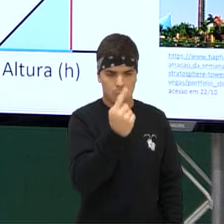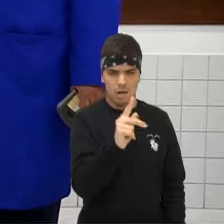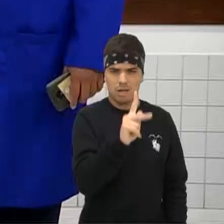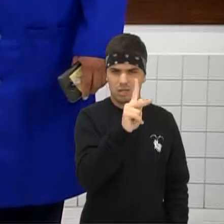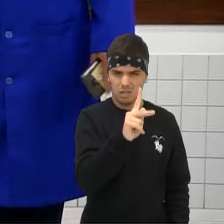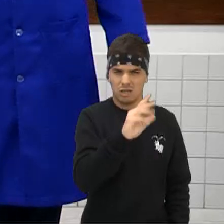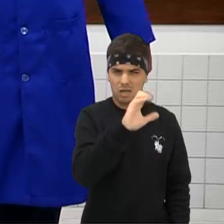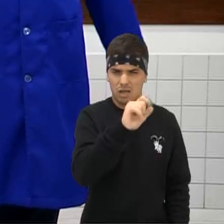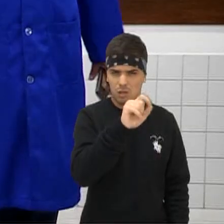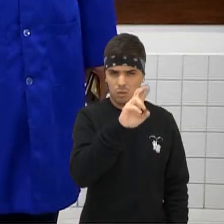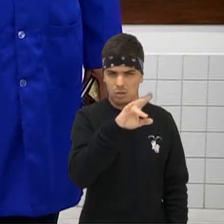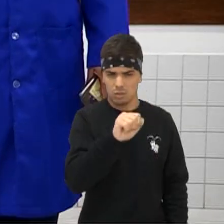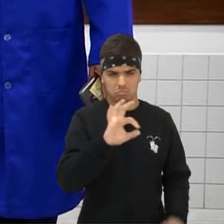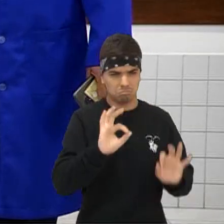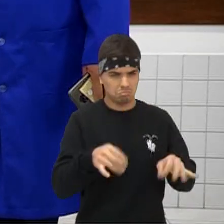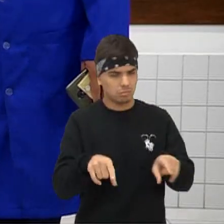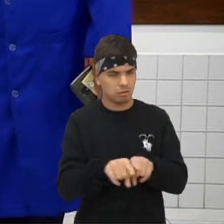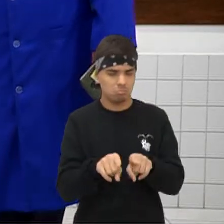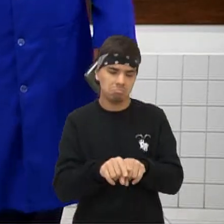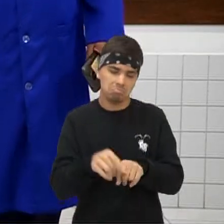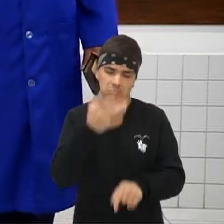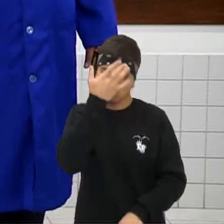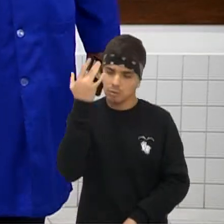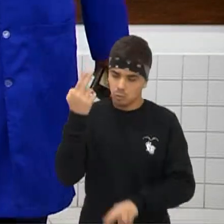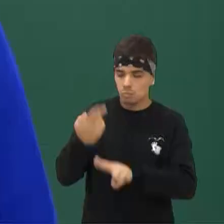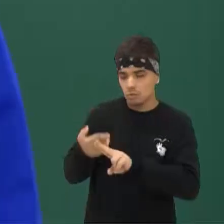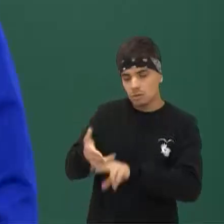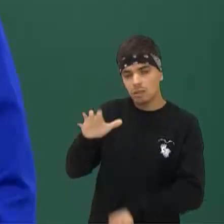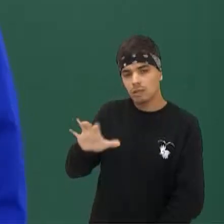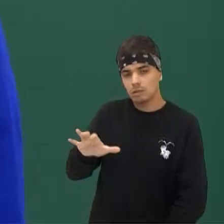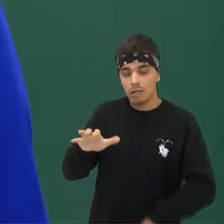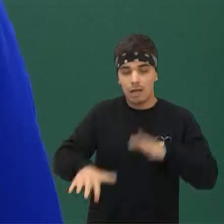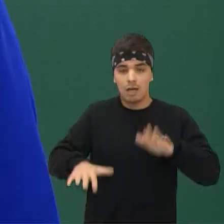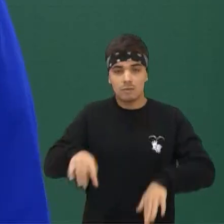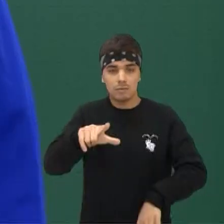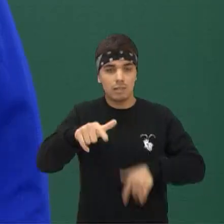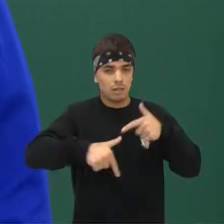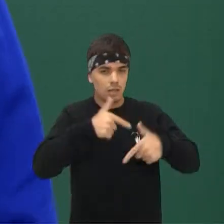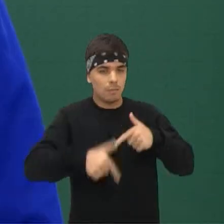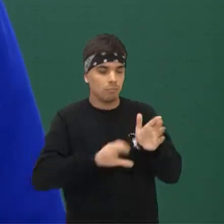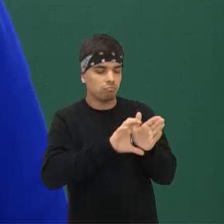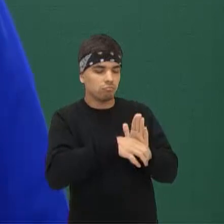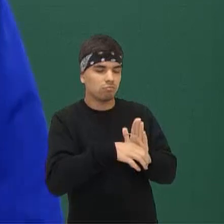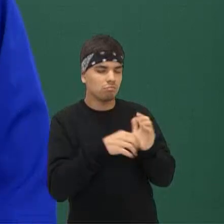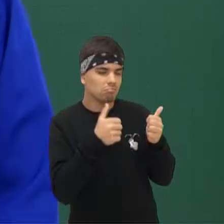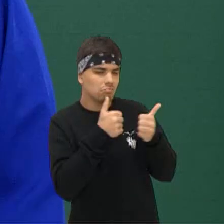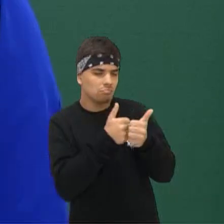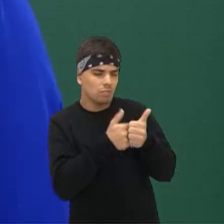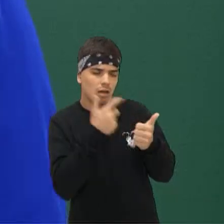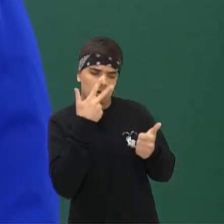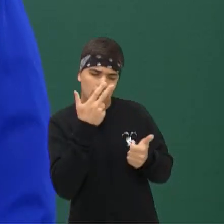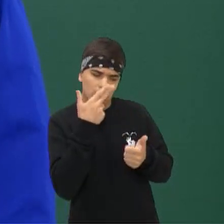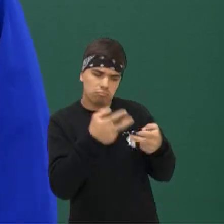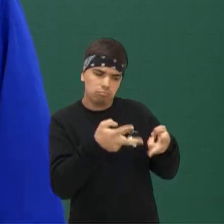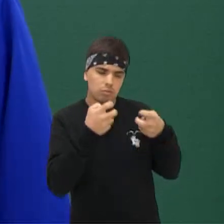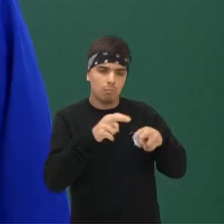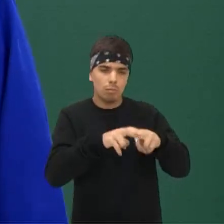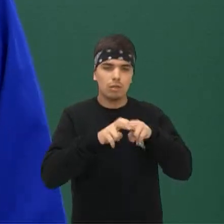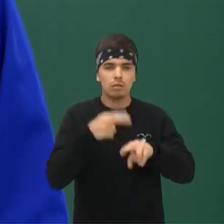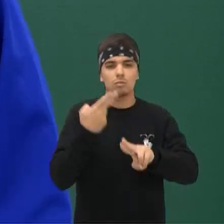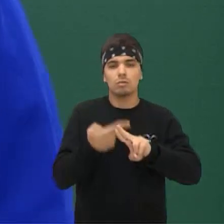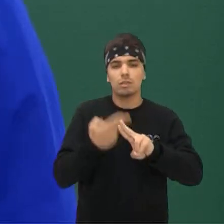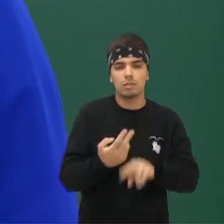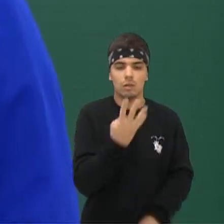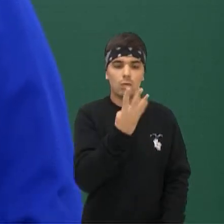redonda, né? É que o pessoal acaba utilizando também esse tipo de padrão, beleza? Então assim, geralmente você acaba trabalhando com esse conceito aproximado Por isso que você utiliza então ali 4